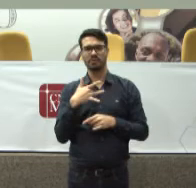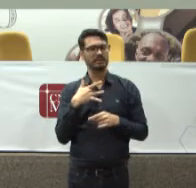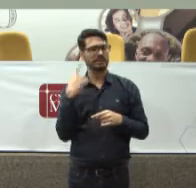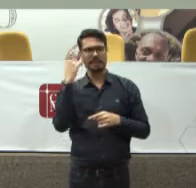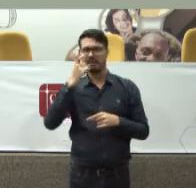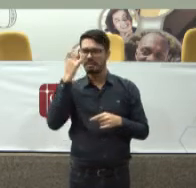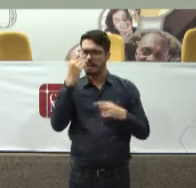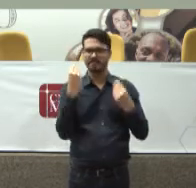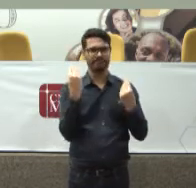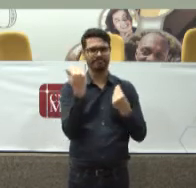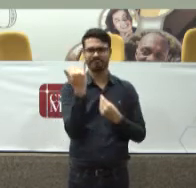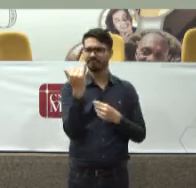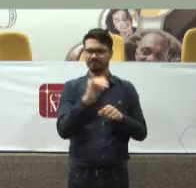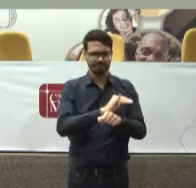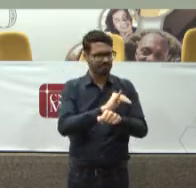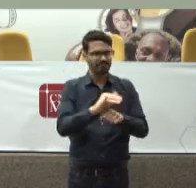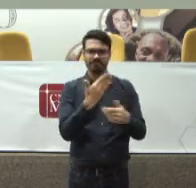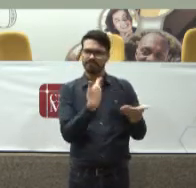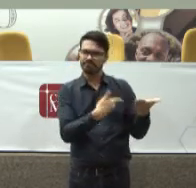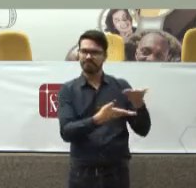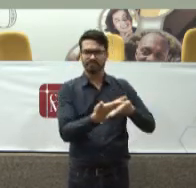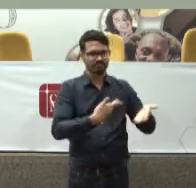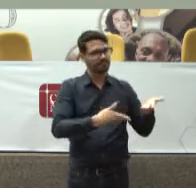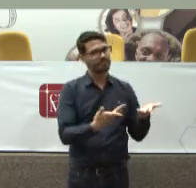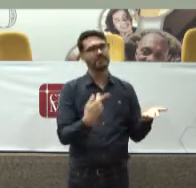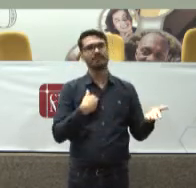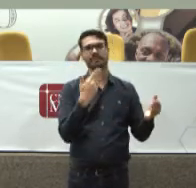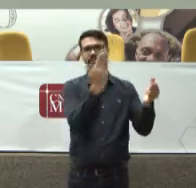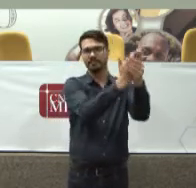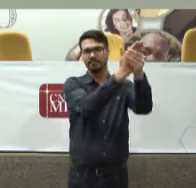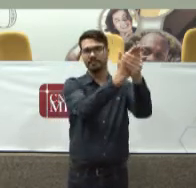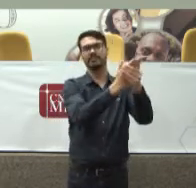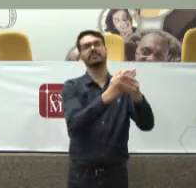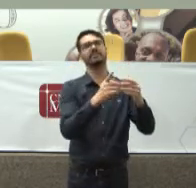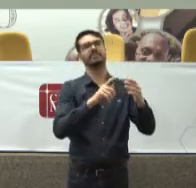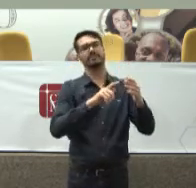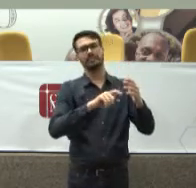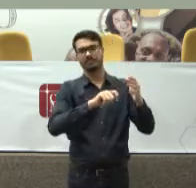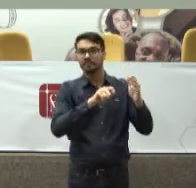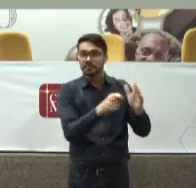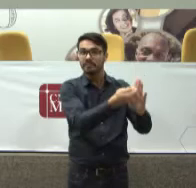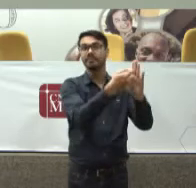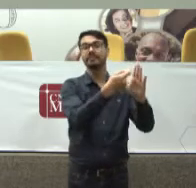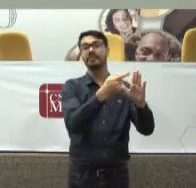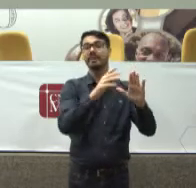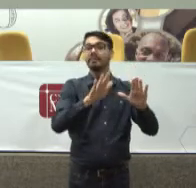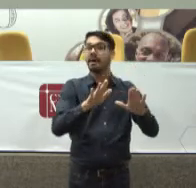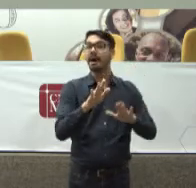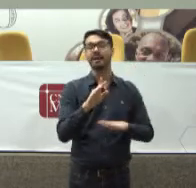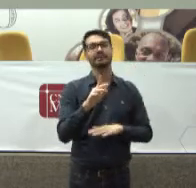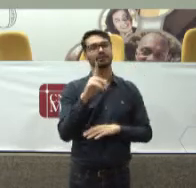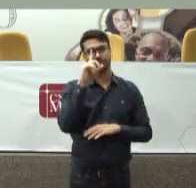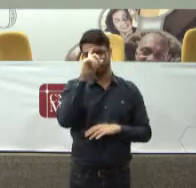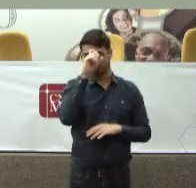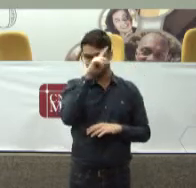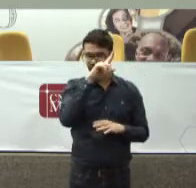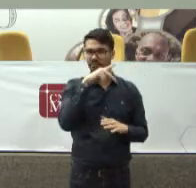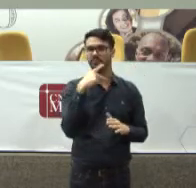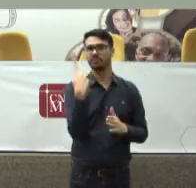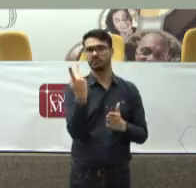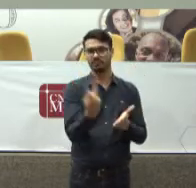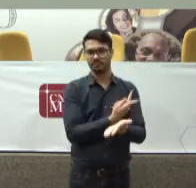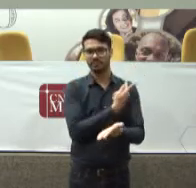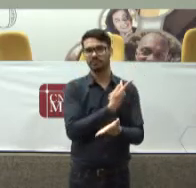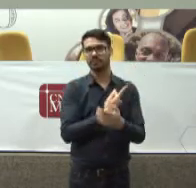possível E tivemos que entrar Com a ação E isso foi barrado Então Mas isso é muito raro Acontecer Muito